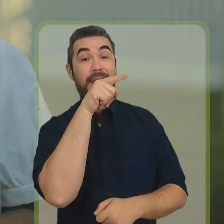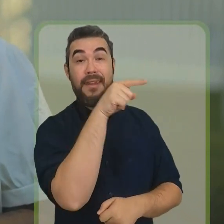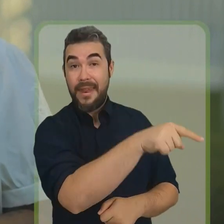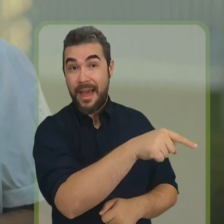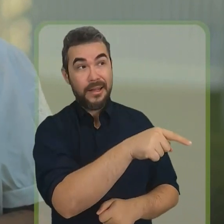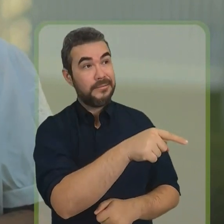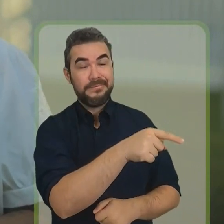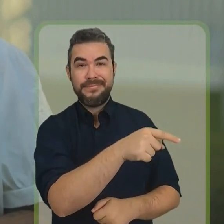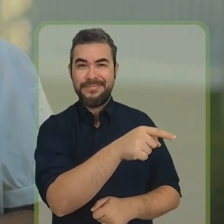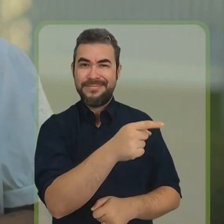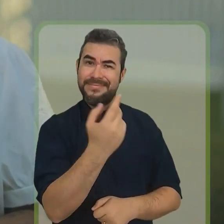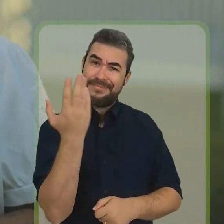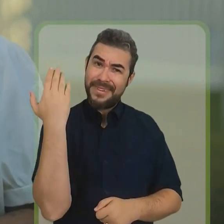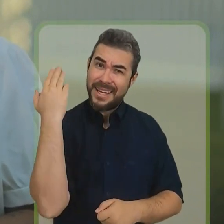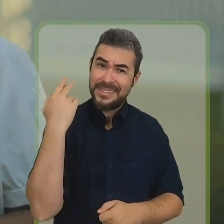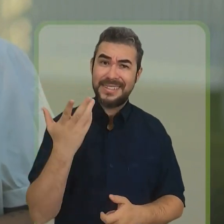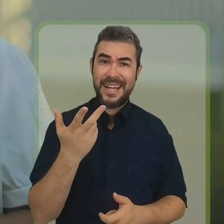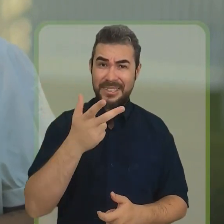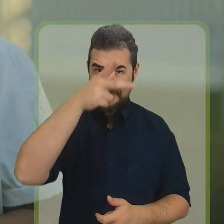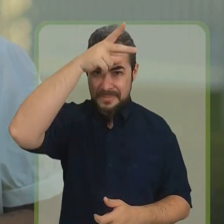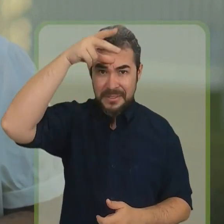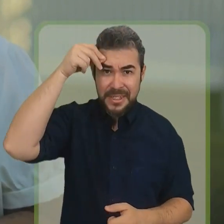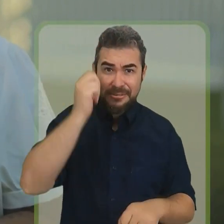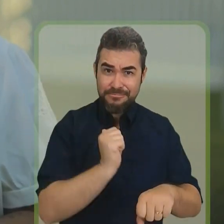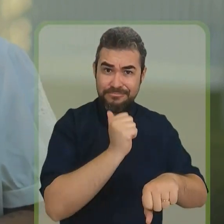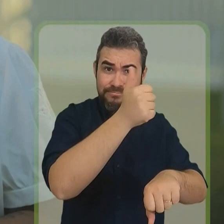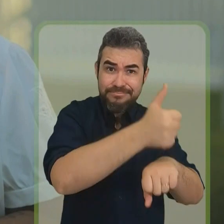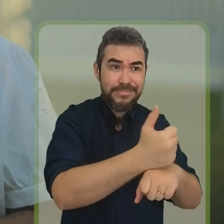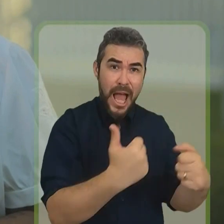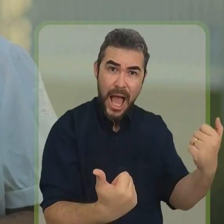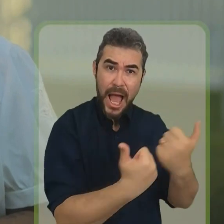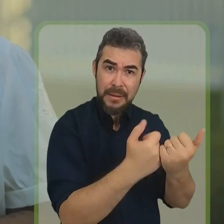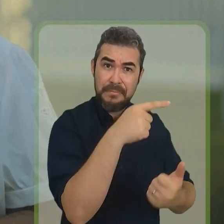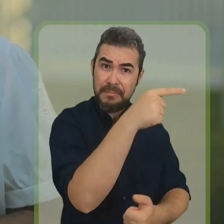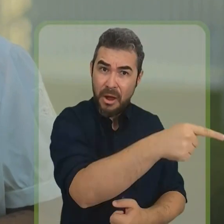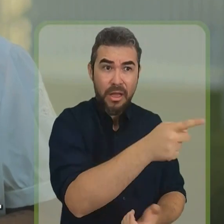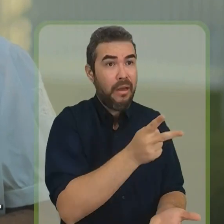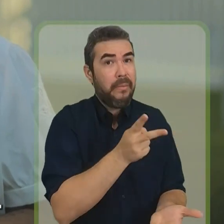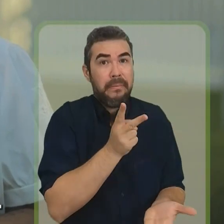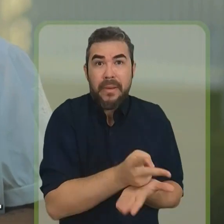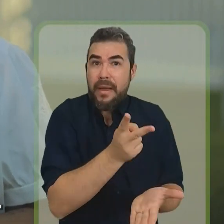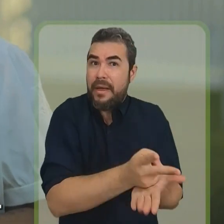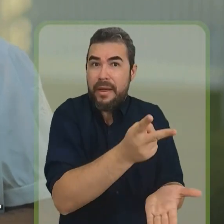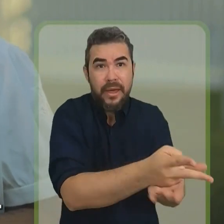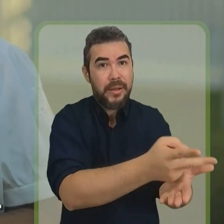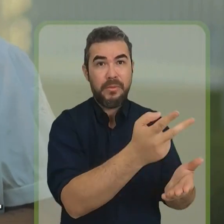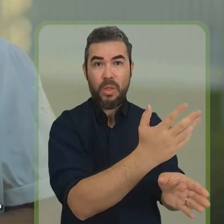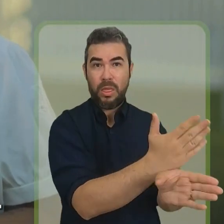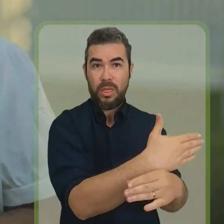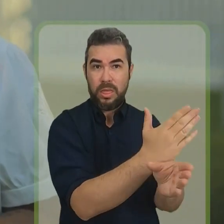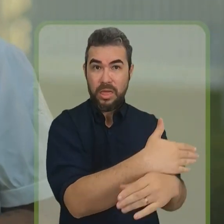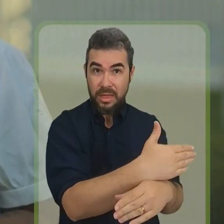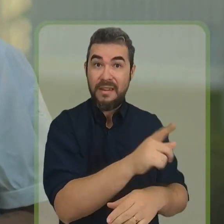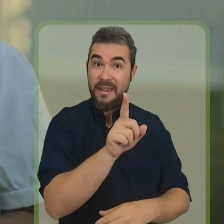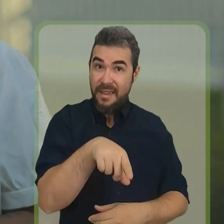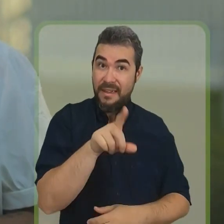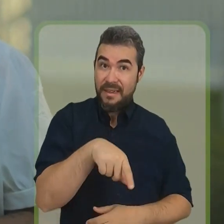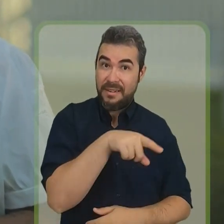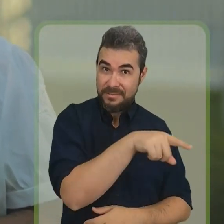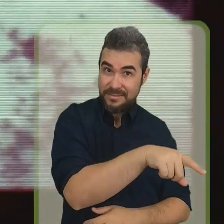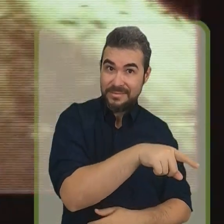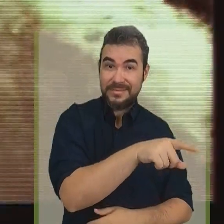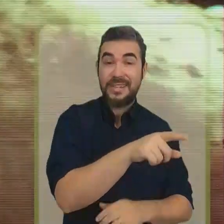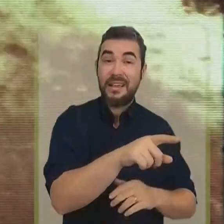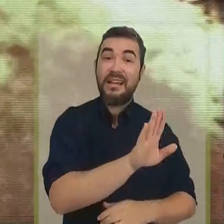gestão que abandonou o município. Isso mesmo, o lado de lá é a continuidade do que não está dando certo, o candidato do